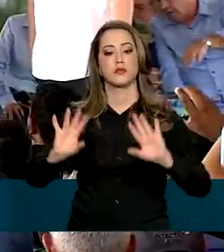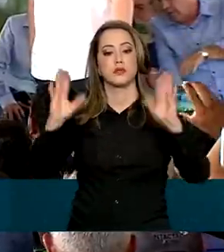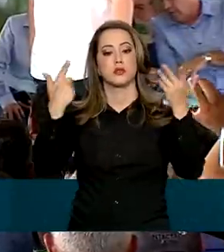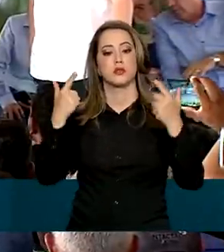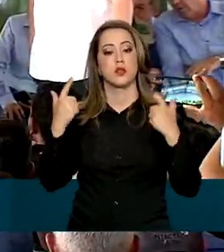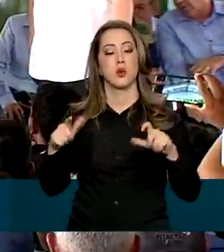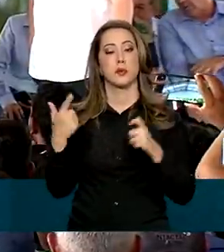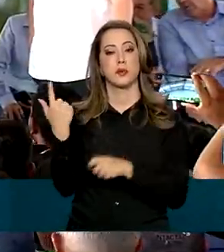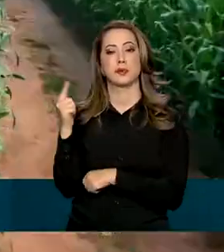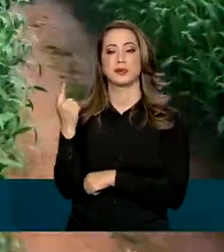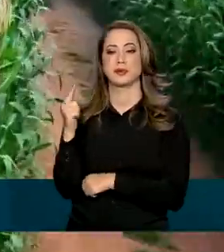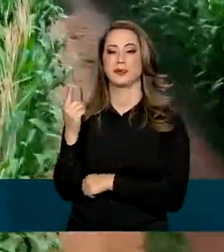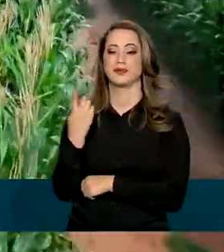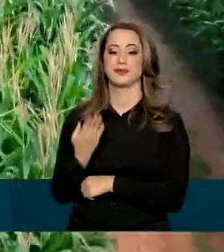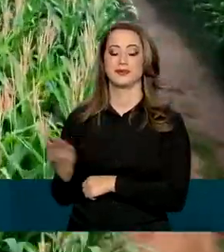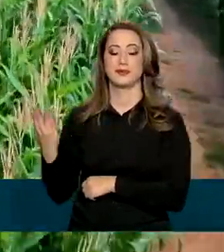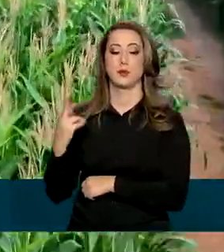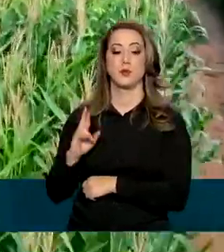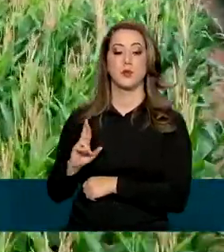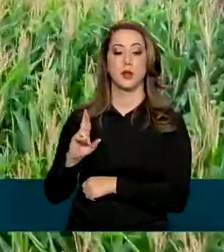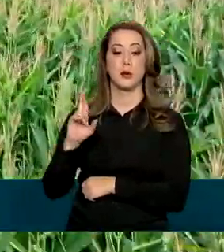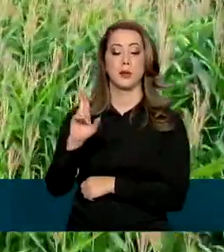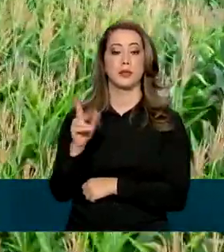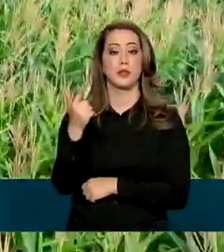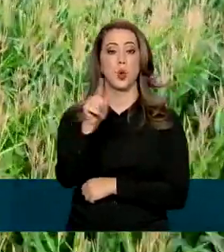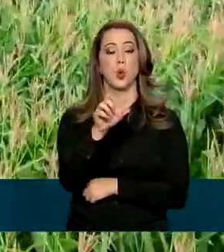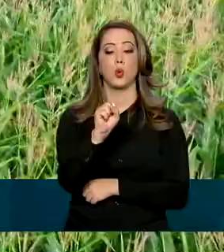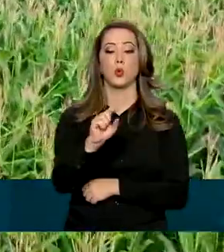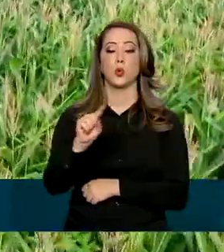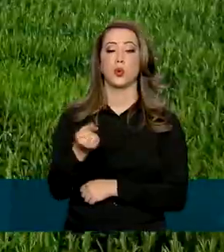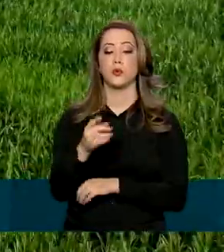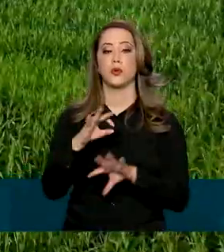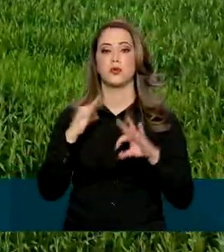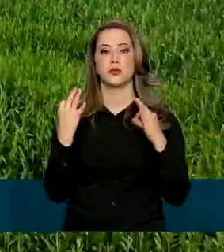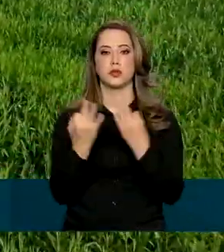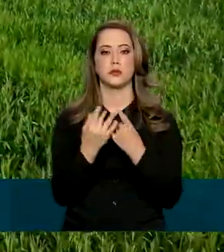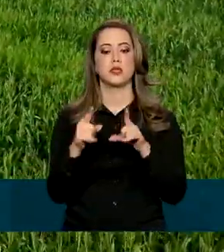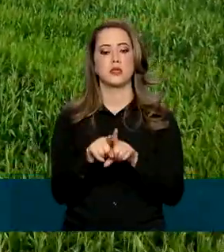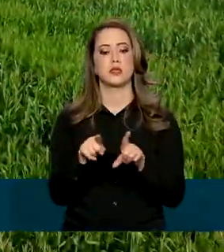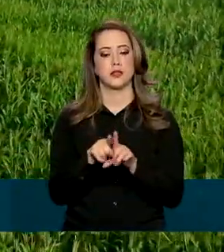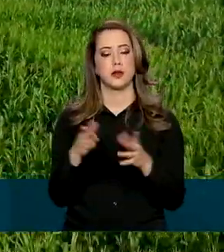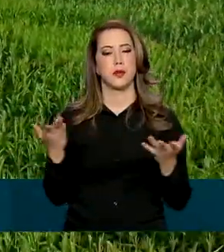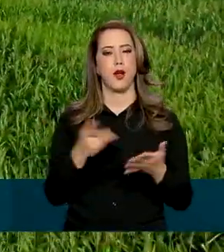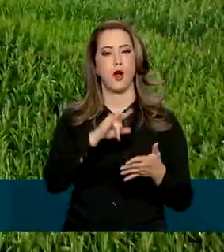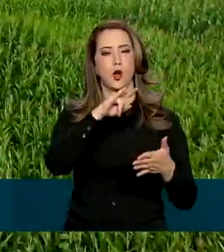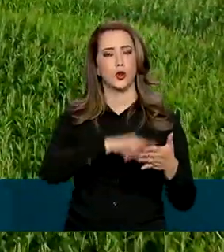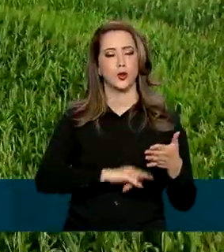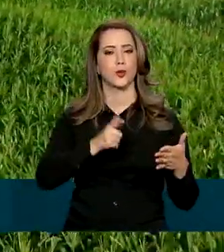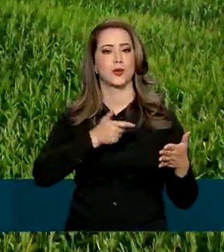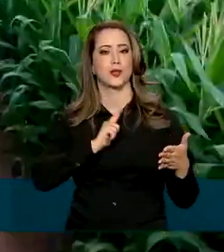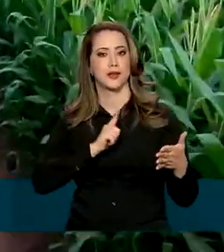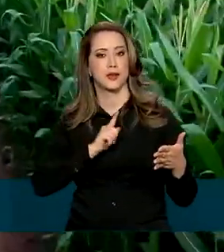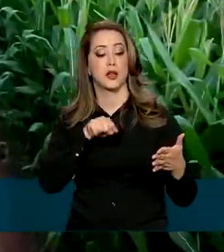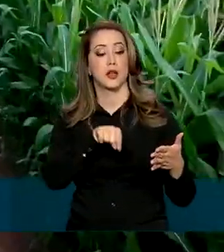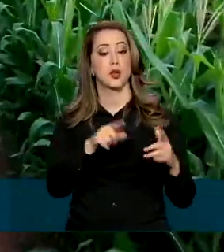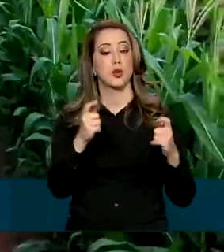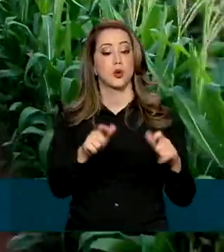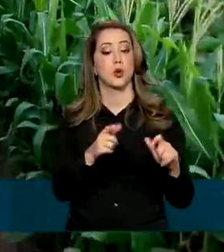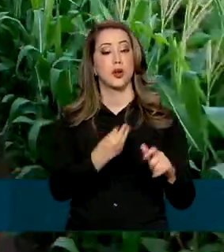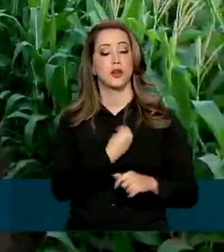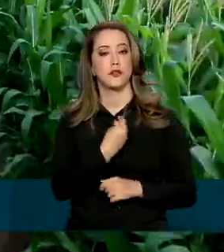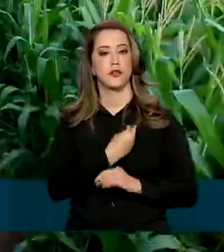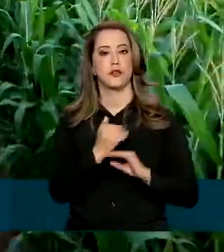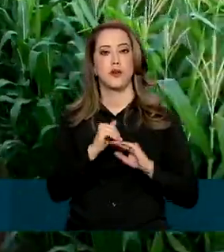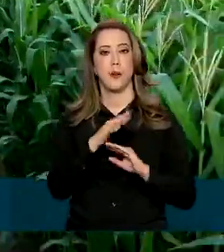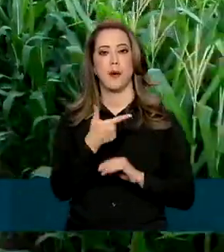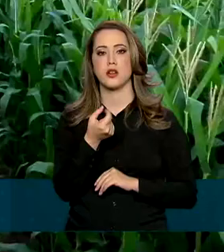cidade de Rio Verde. Vieram representar outras 8 mil famílias que também se tornaram proprietárias da terra onde vivem há